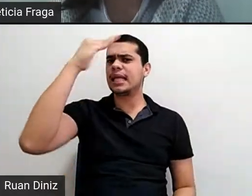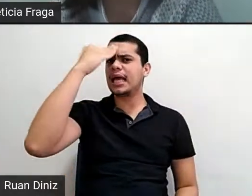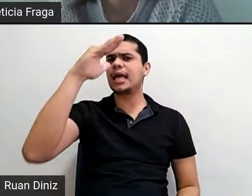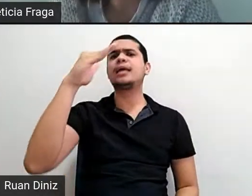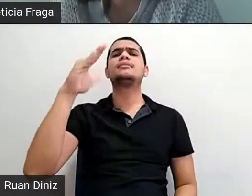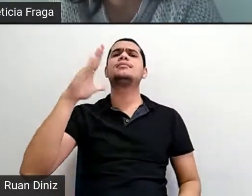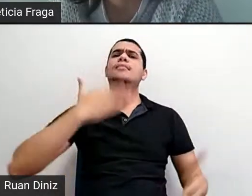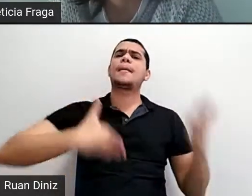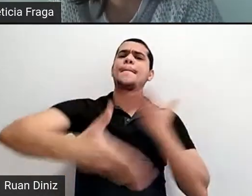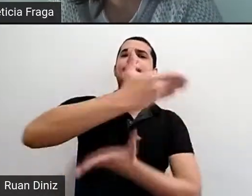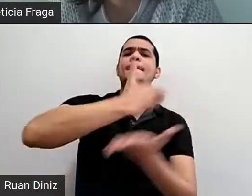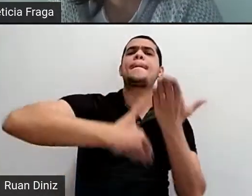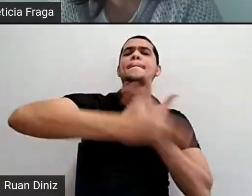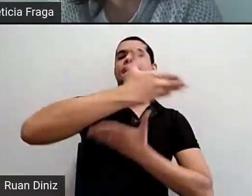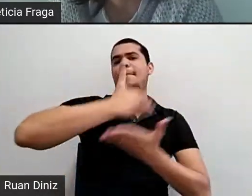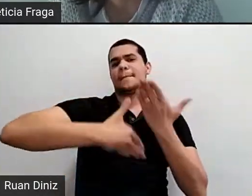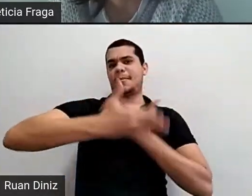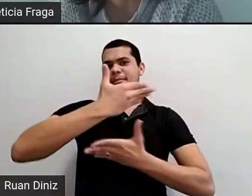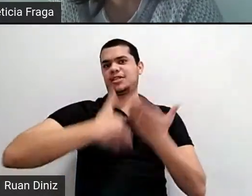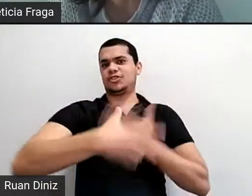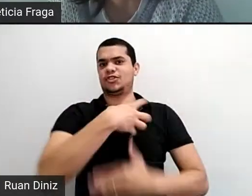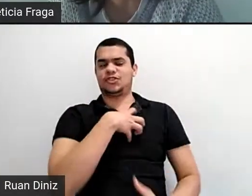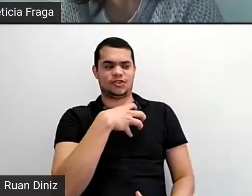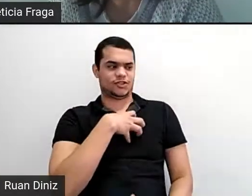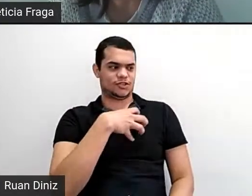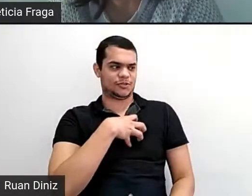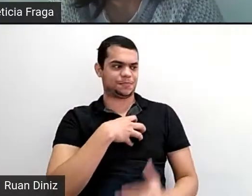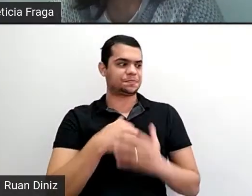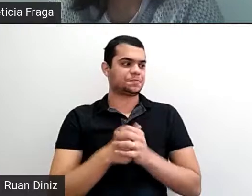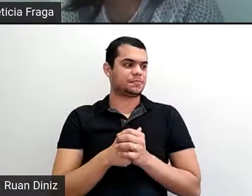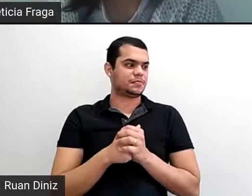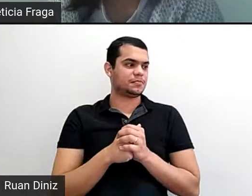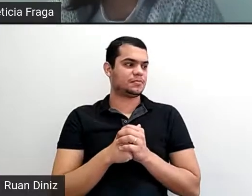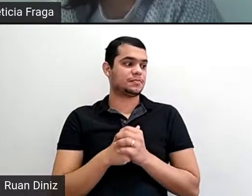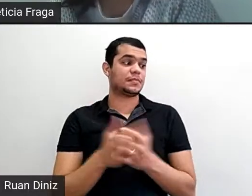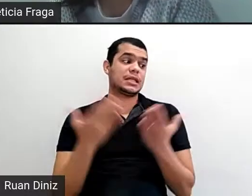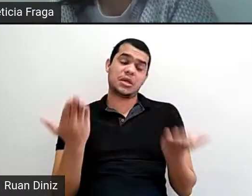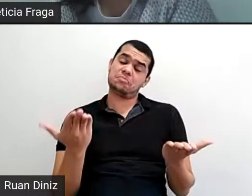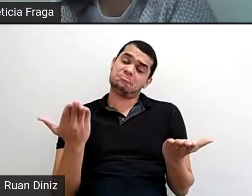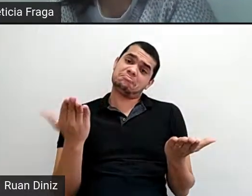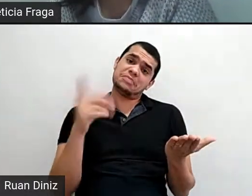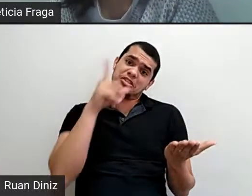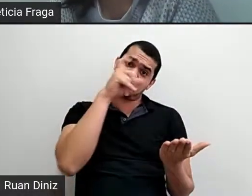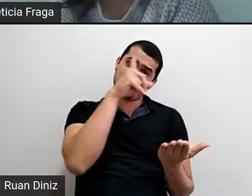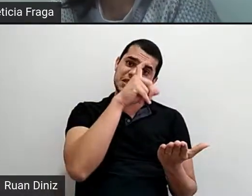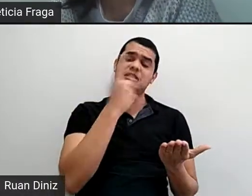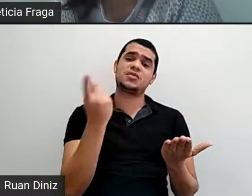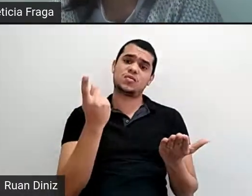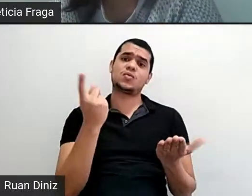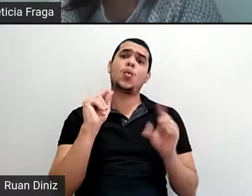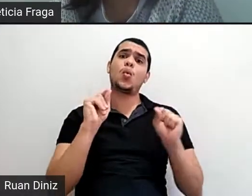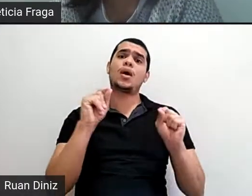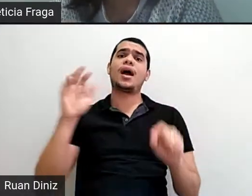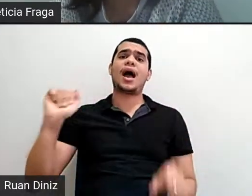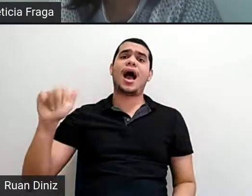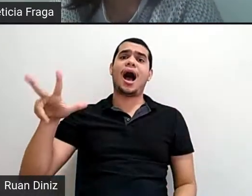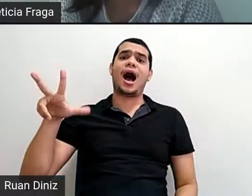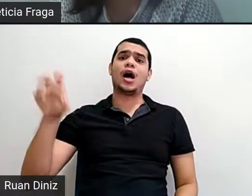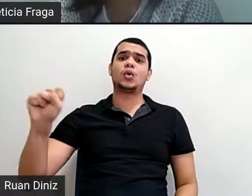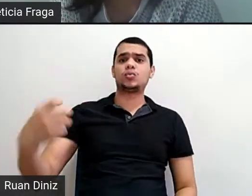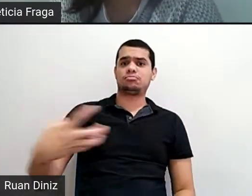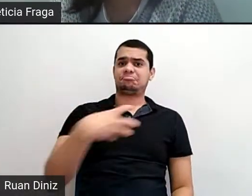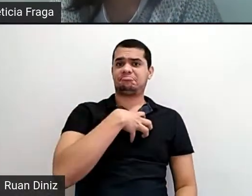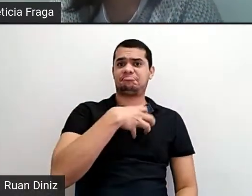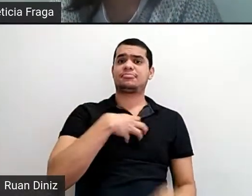envolvimento com isso, né, e é, e é difícil a gente ter essas, os alunos se sentirem à vontade